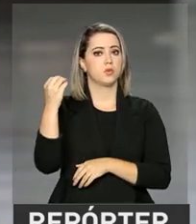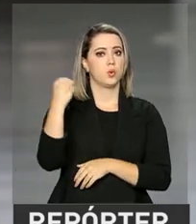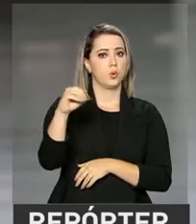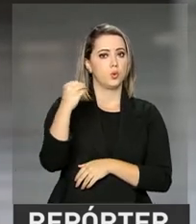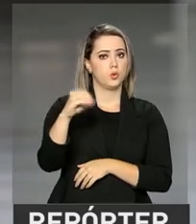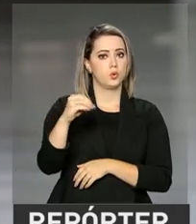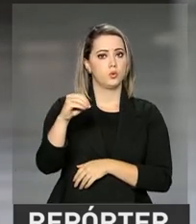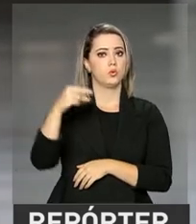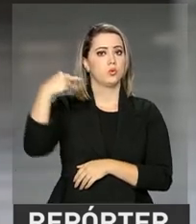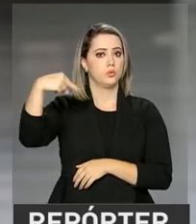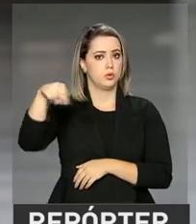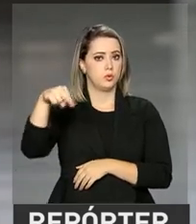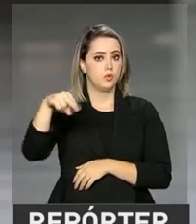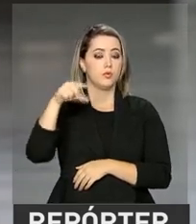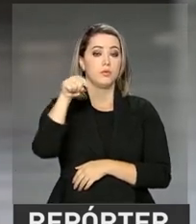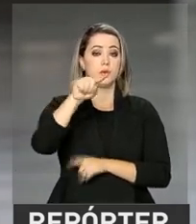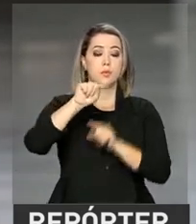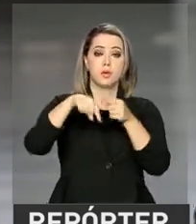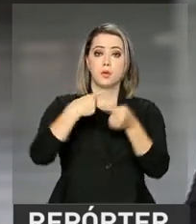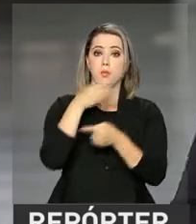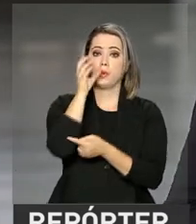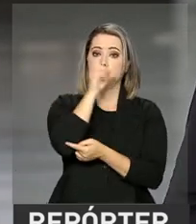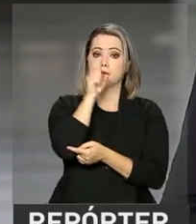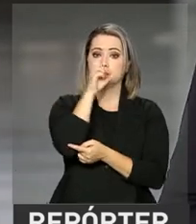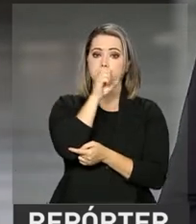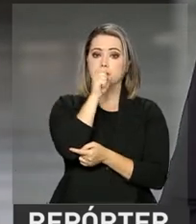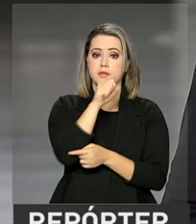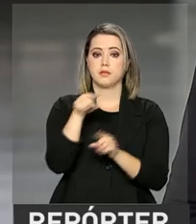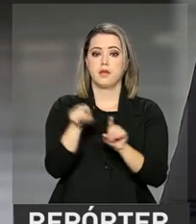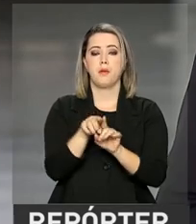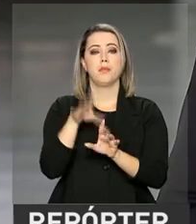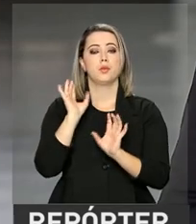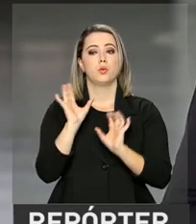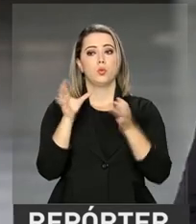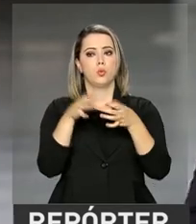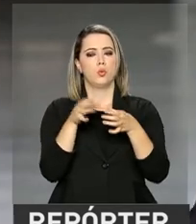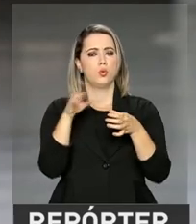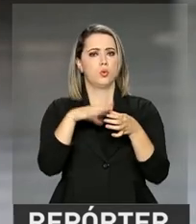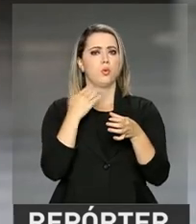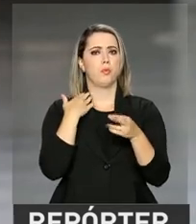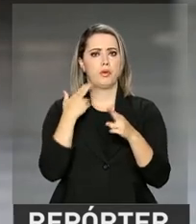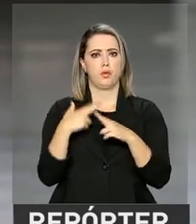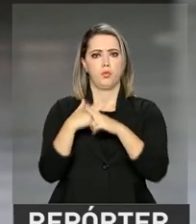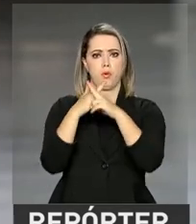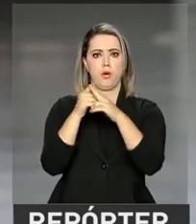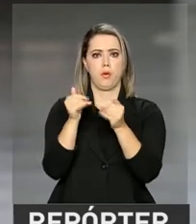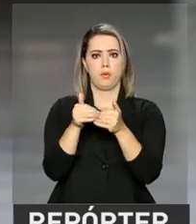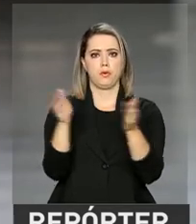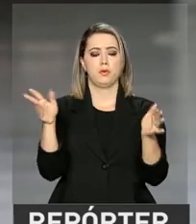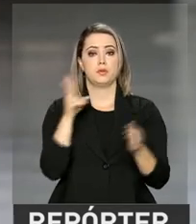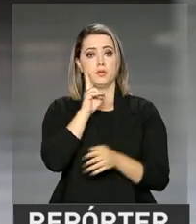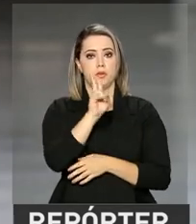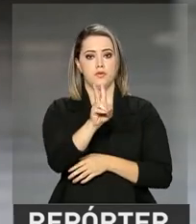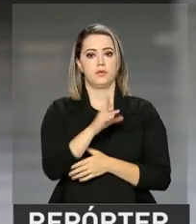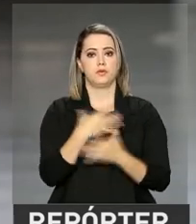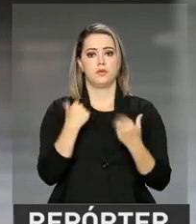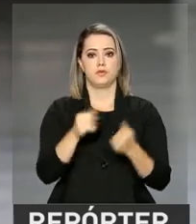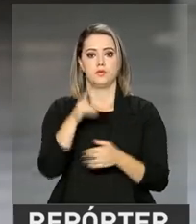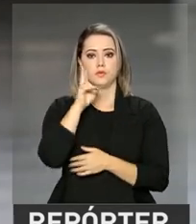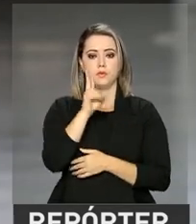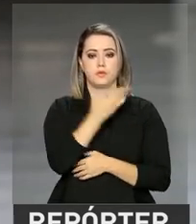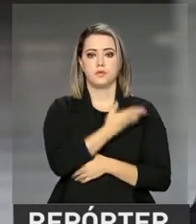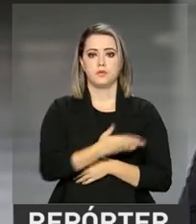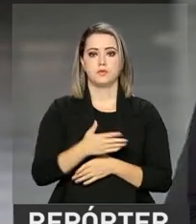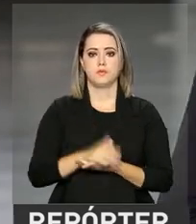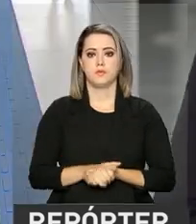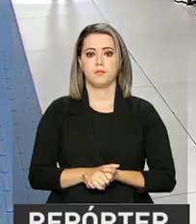setembro e novembro. No sábado, houve atendimento especial a esses trabalhadores e eu acompanhei. Vamos ver como